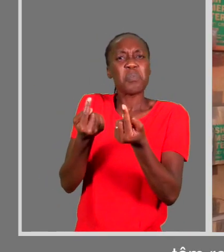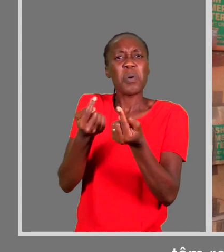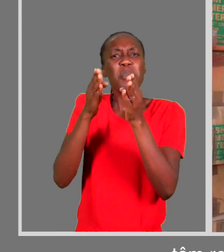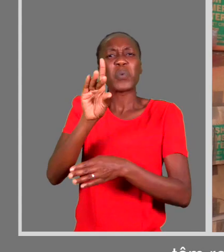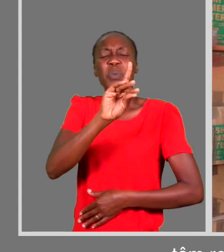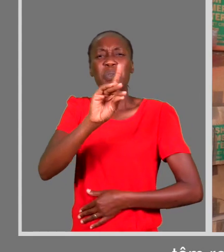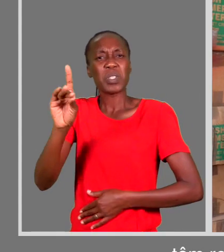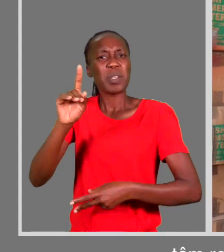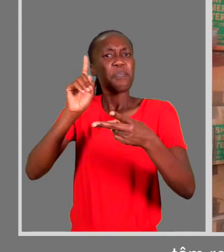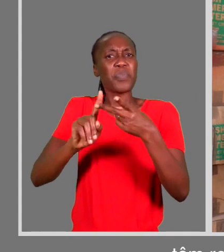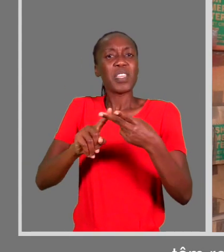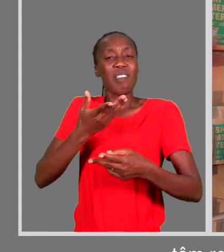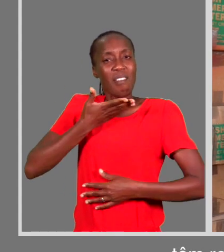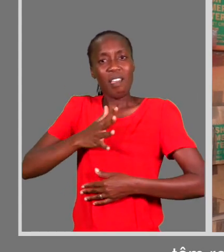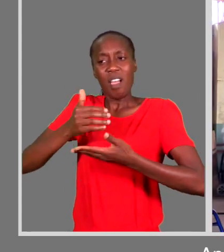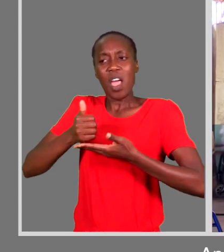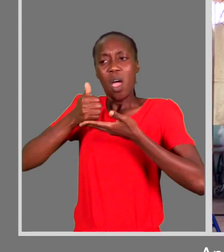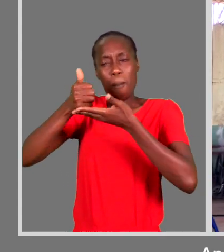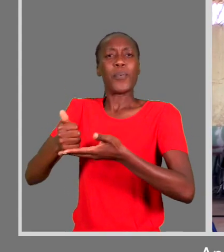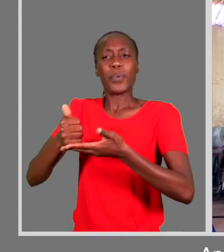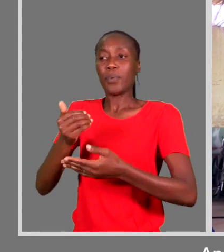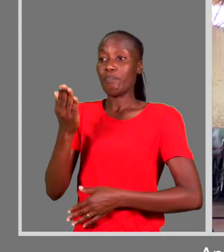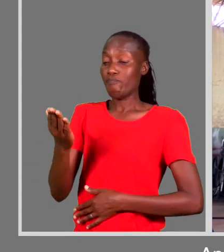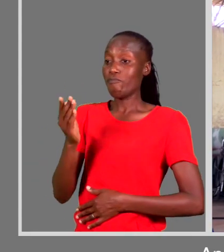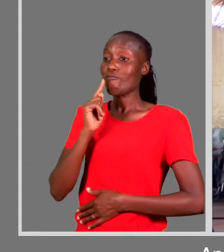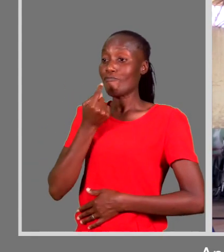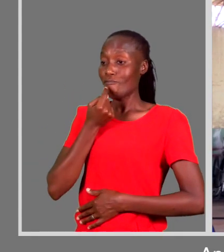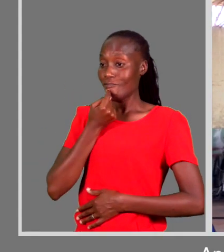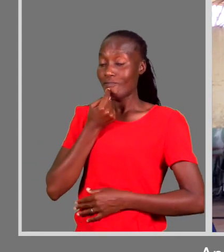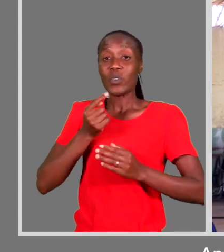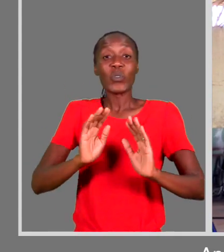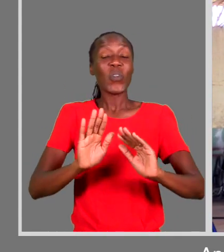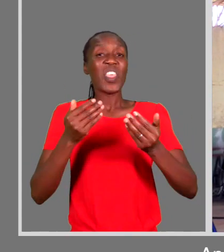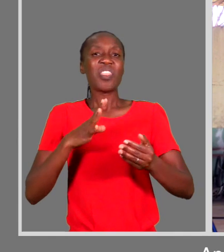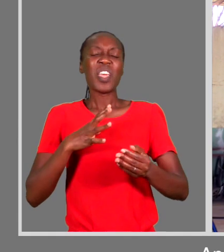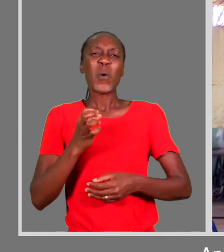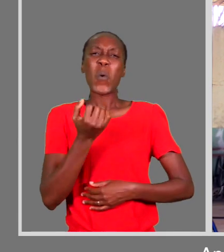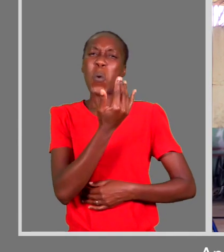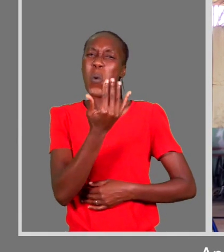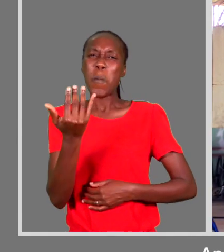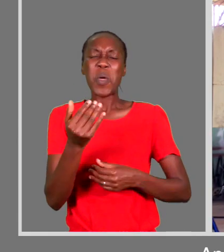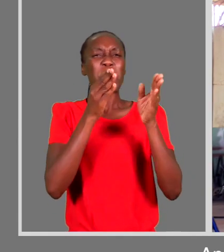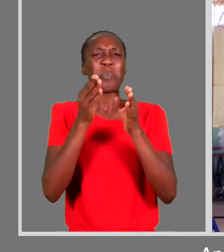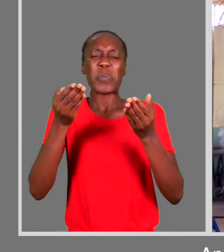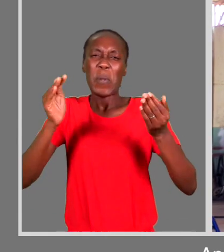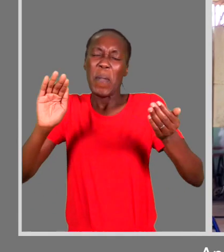deficiência a precisar do vosso apoio? Apesar de ter diminuído um pouco